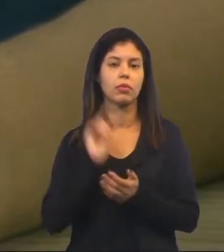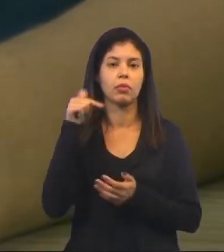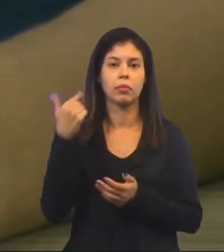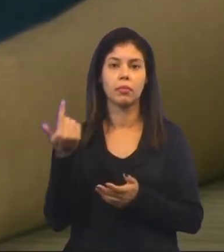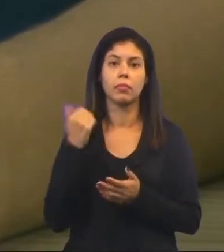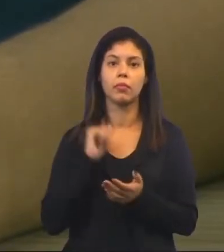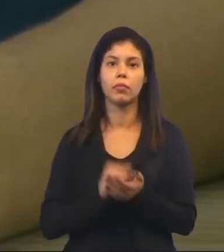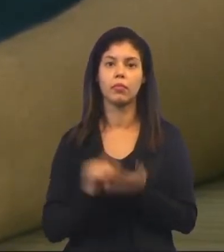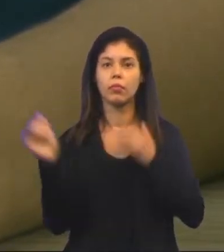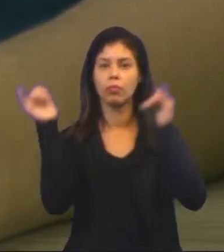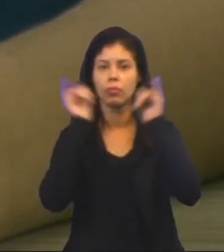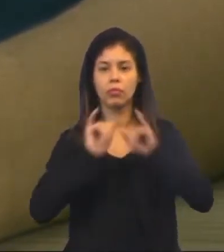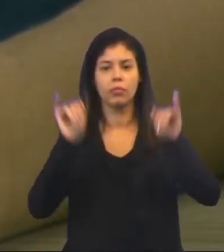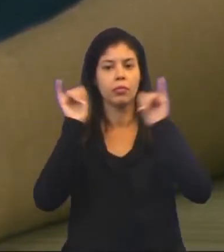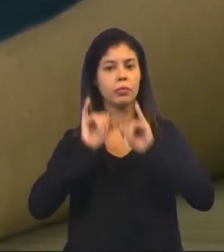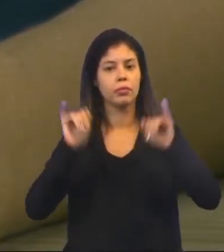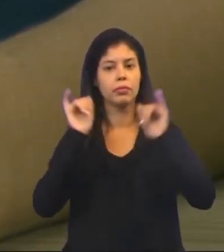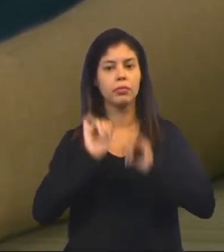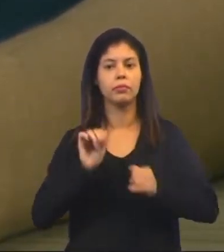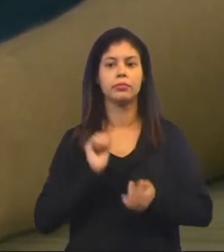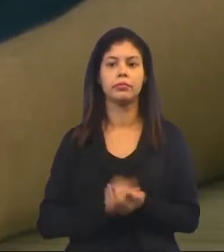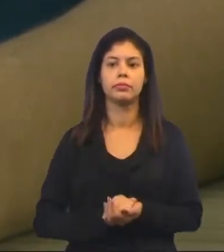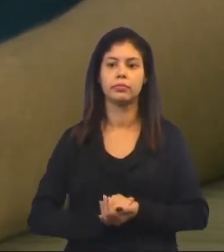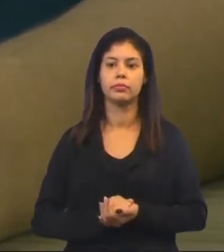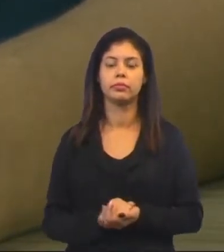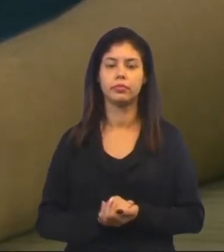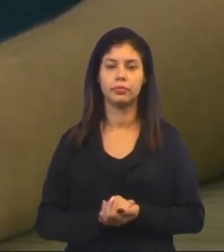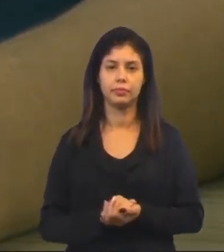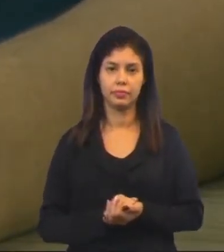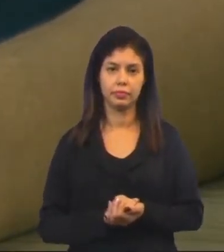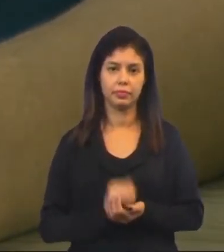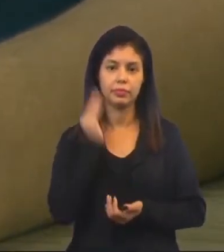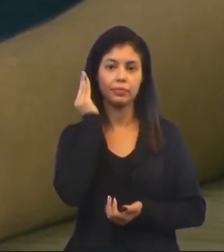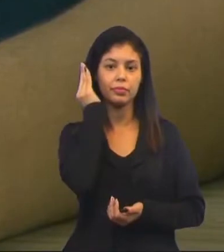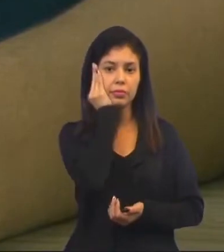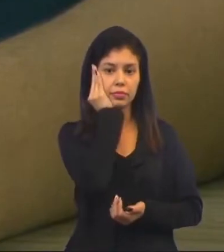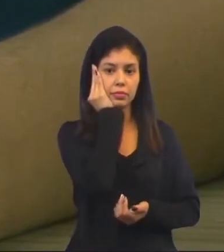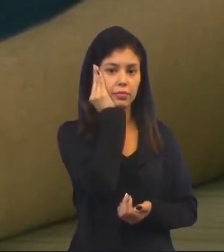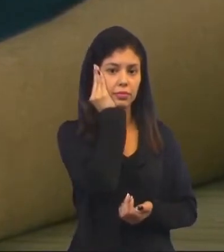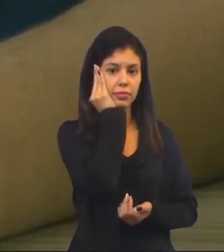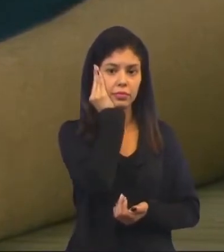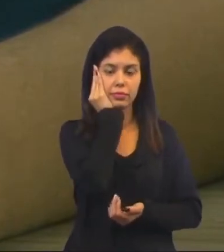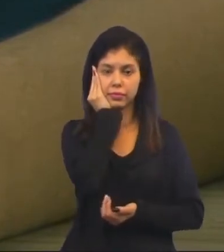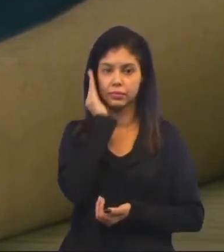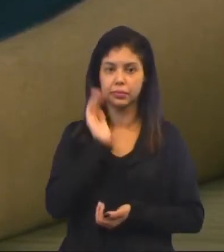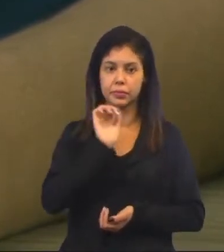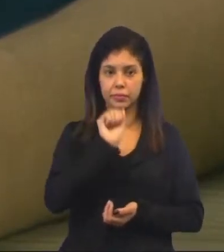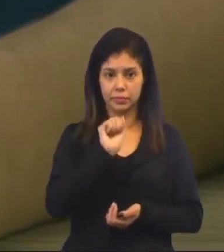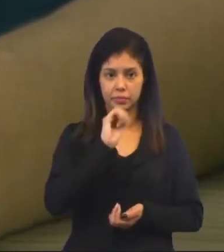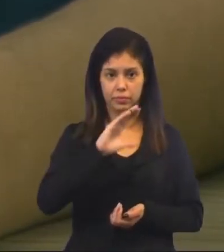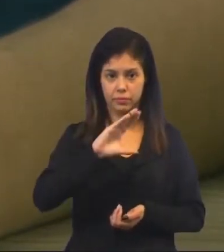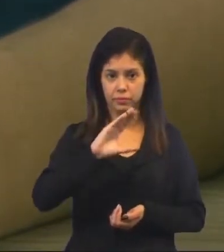Naquela propaganda? Era a propaganda de açaí.